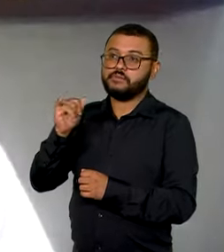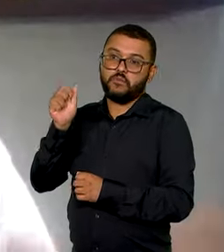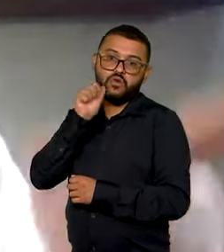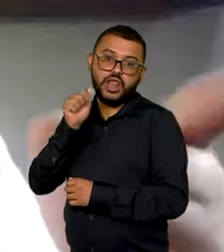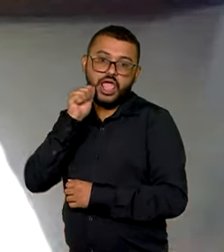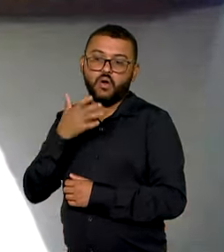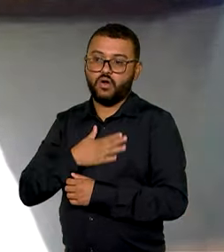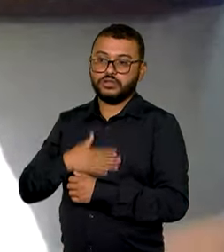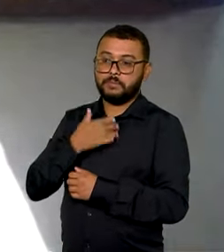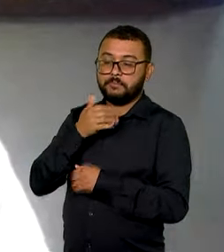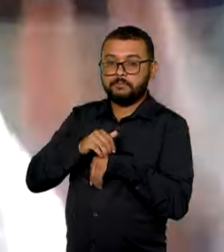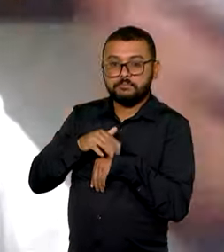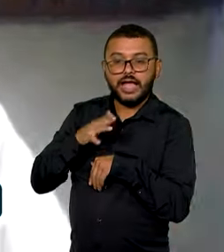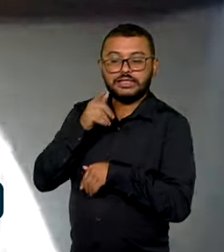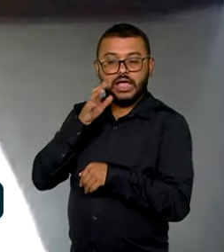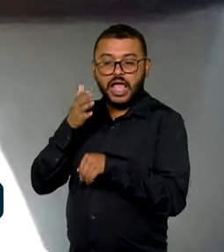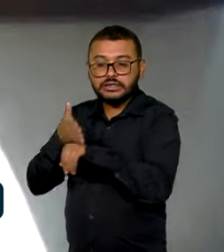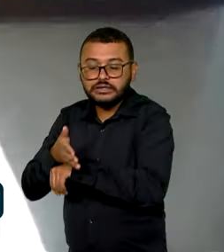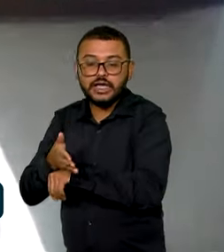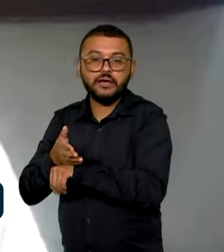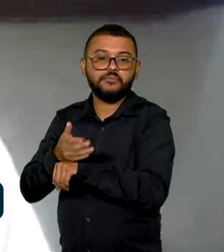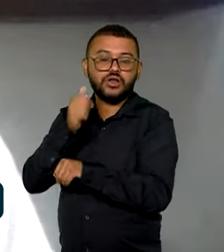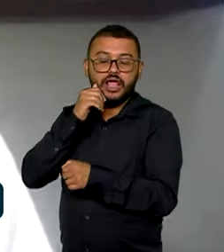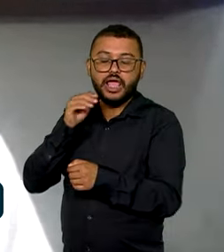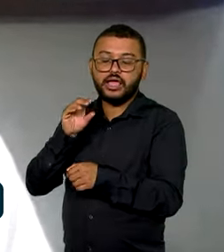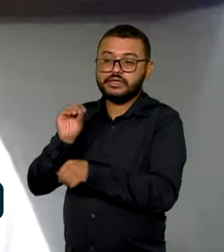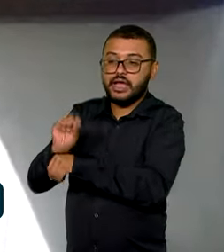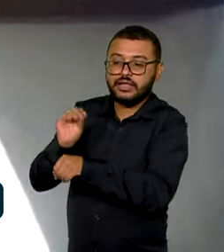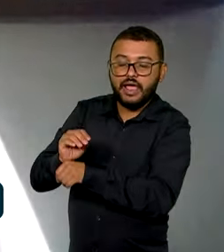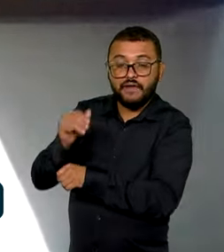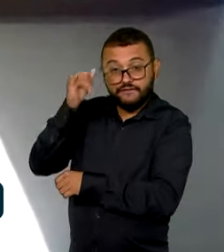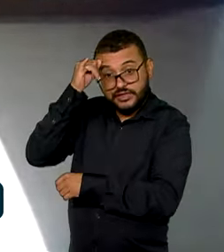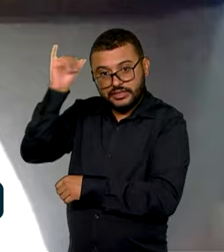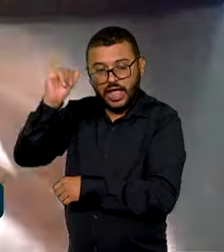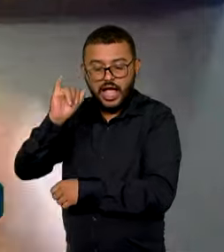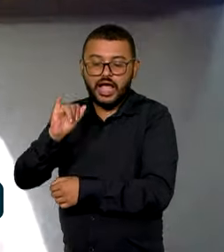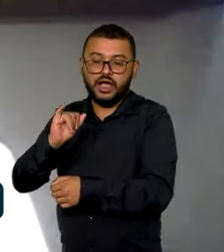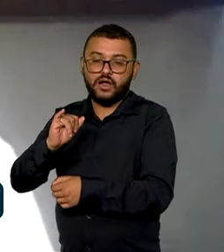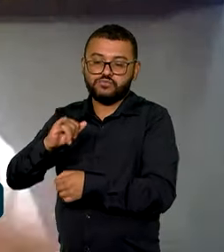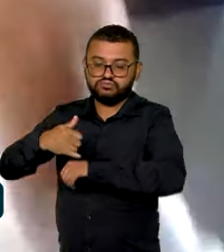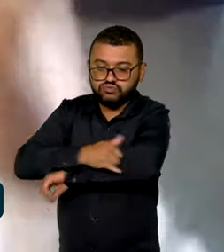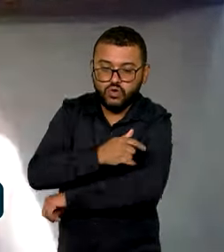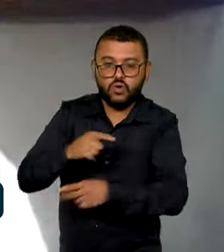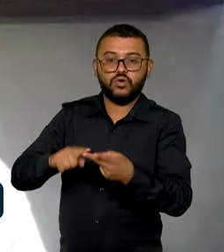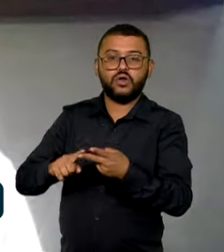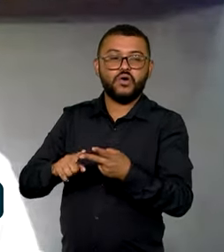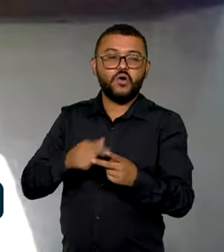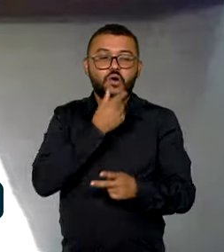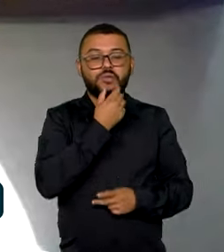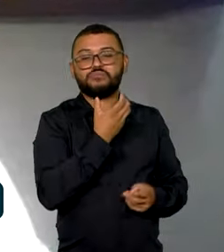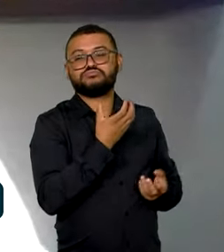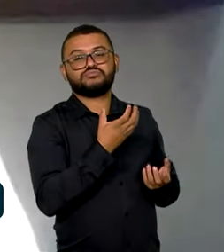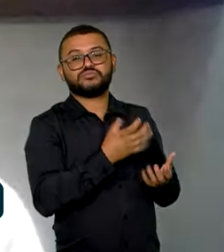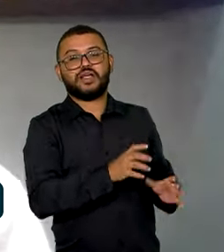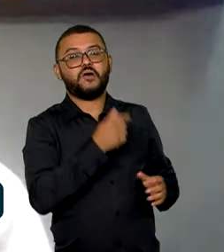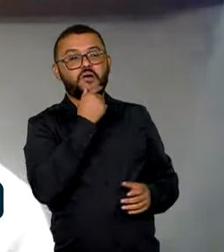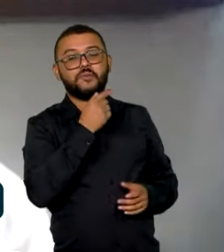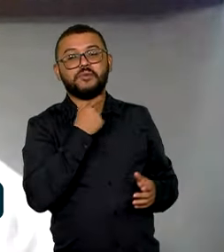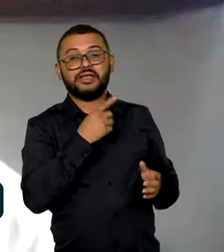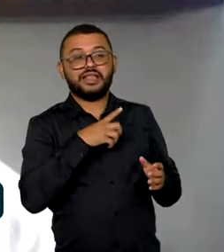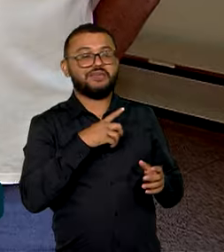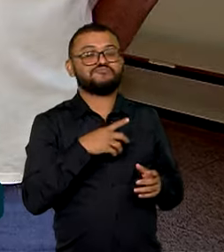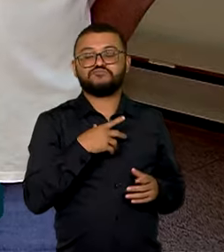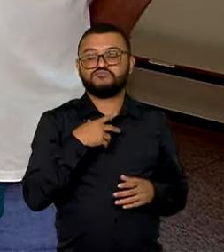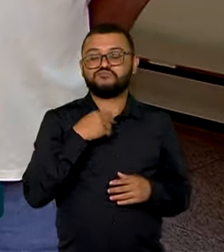aderem mais facilmente a tratamento por hipertensão, por exemplo, coisa que os homens apresentam uma série de